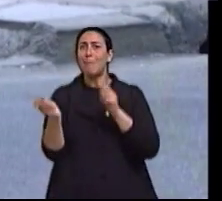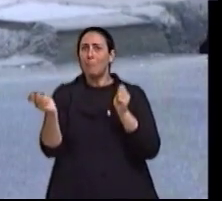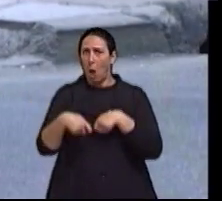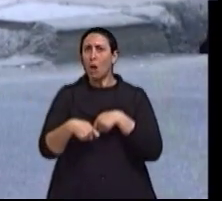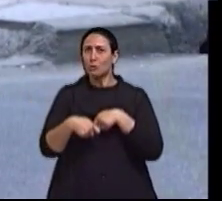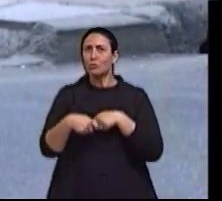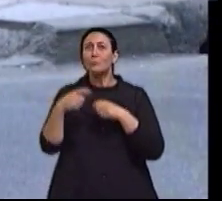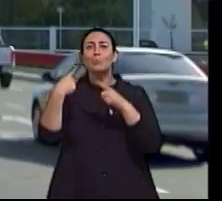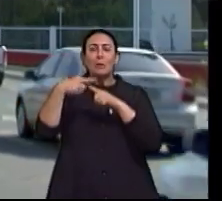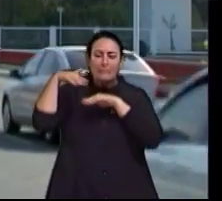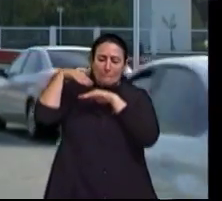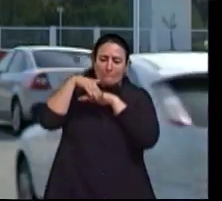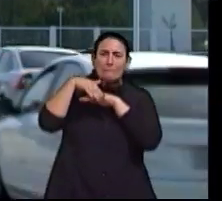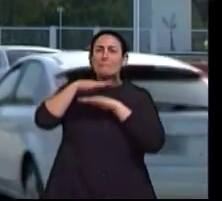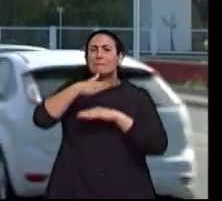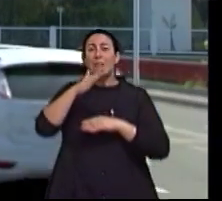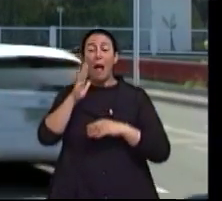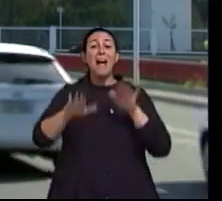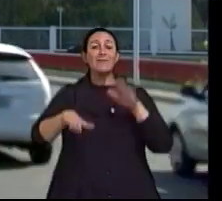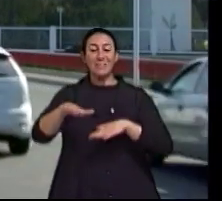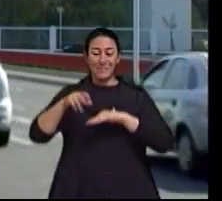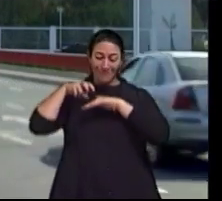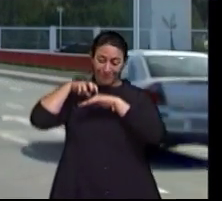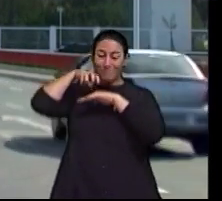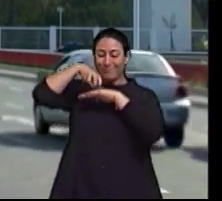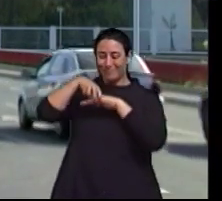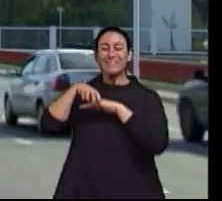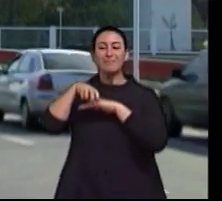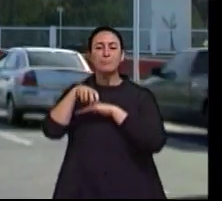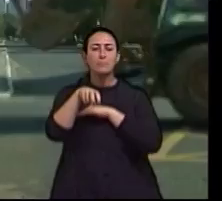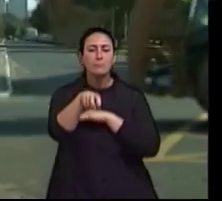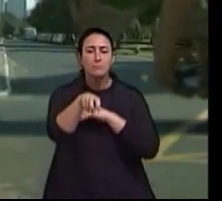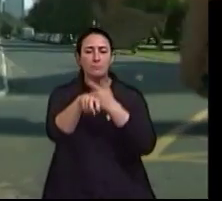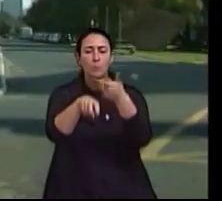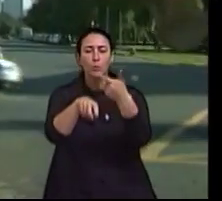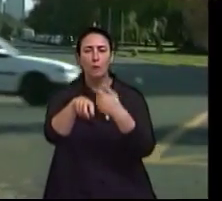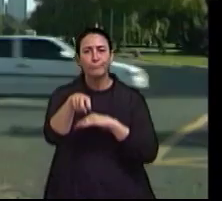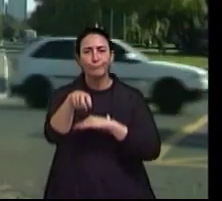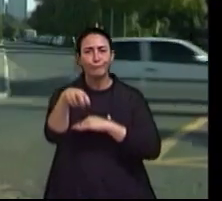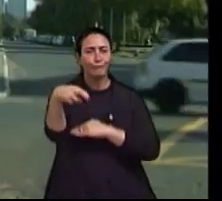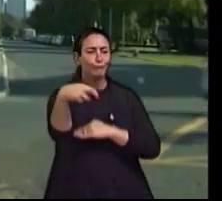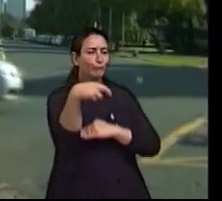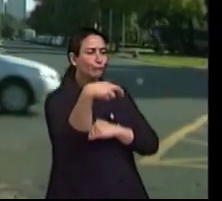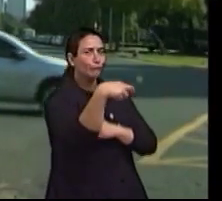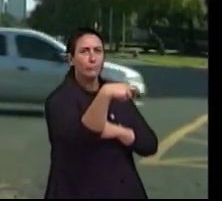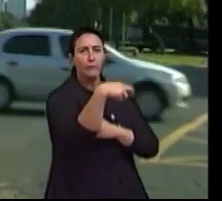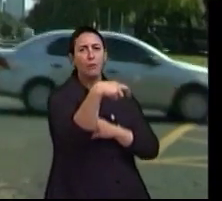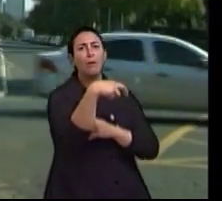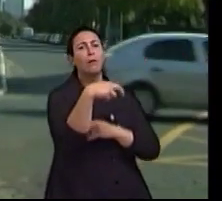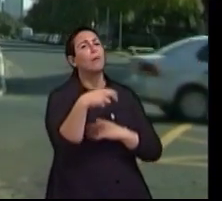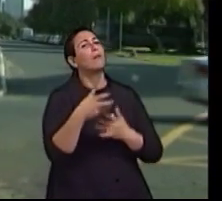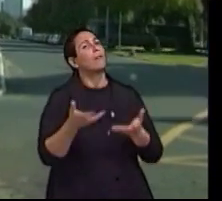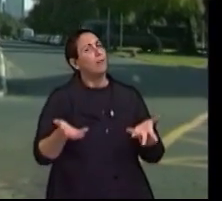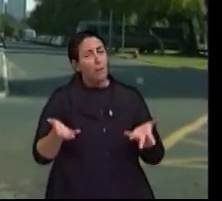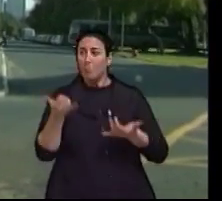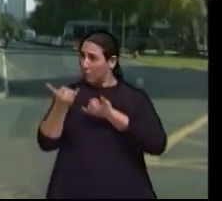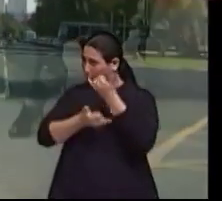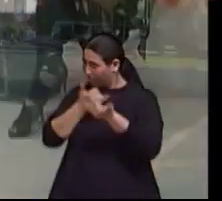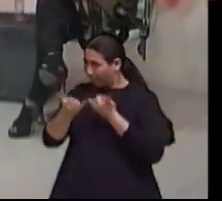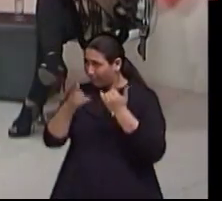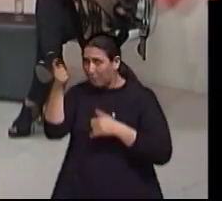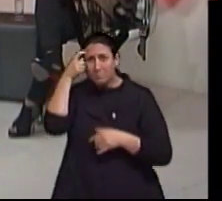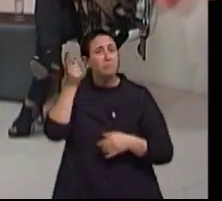e às vezes tem de um lado da rua e não tem do outro. Então, a pessoa desce e quando chega lá, não consegue subir. É muito comum isso, parece brincadeira, mas é